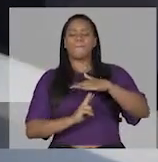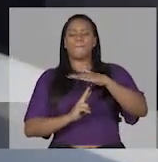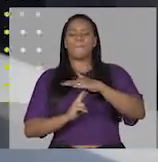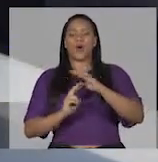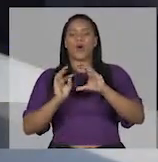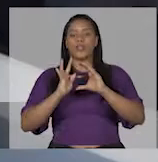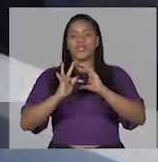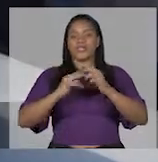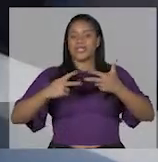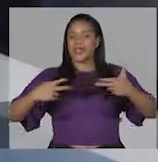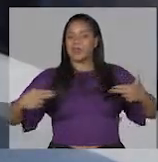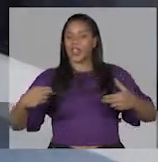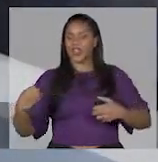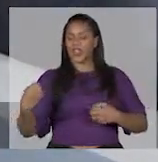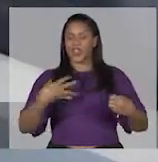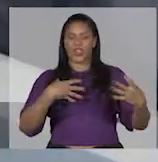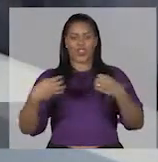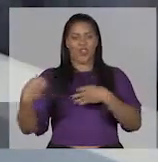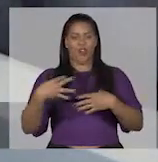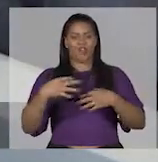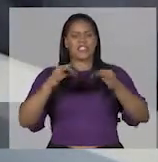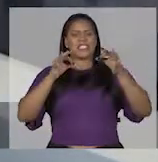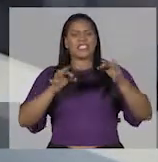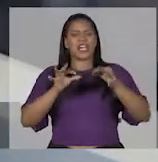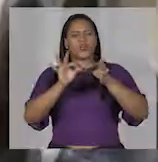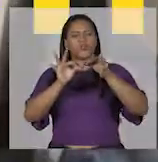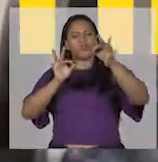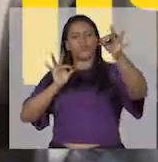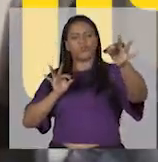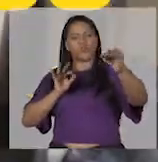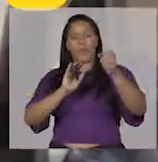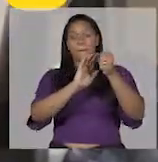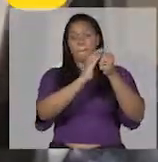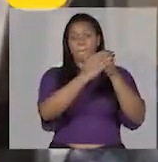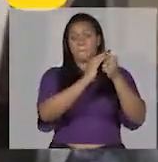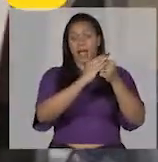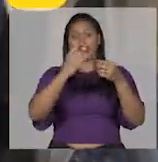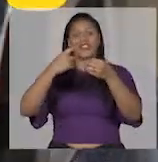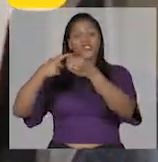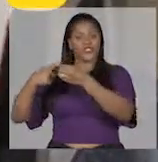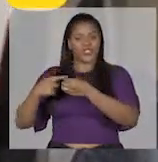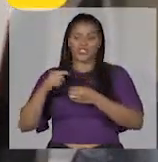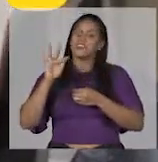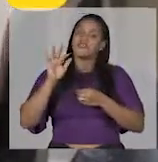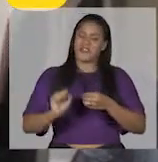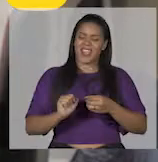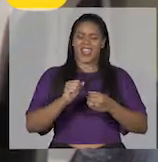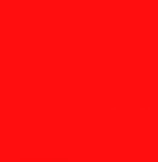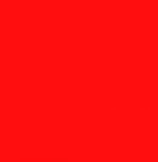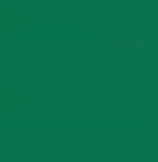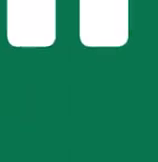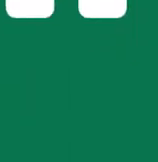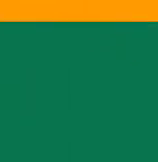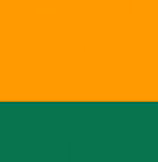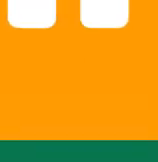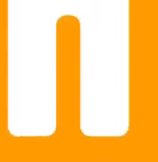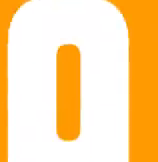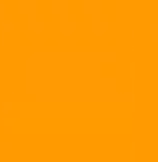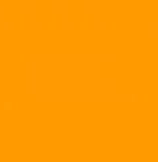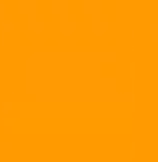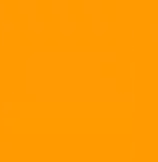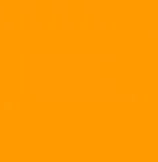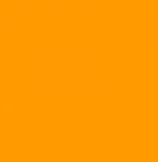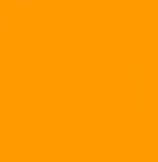de ônibus e terminais modernos Linhas inteligentes ligando melhor os bairros e distritos de Feira Mudança